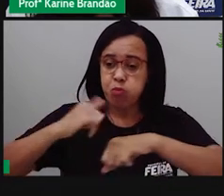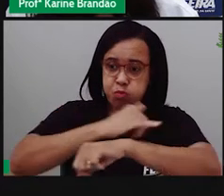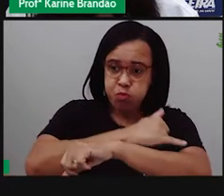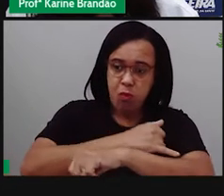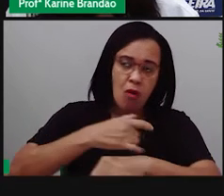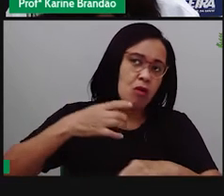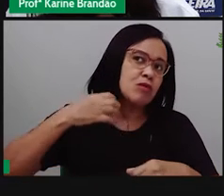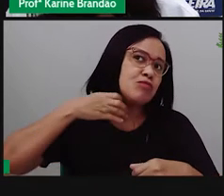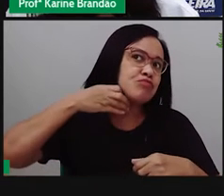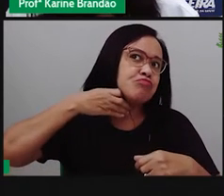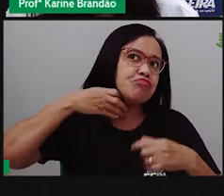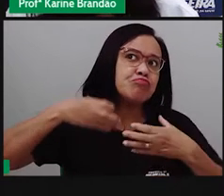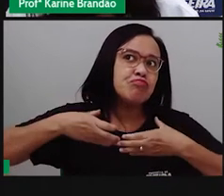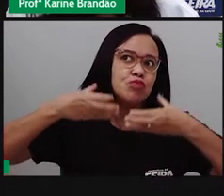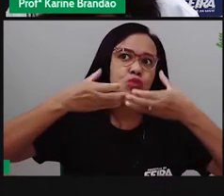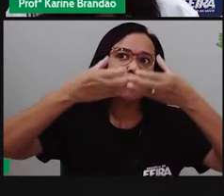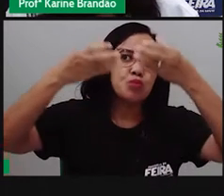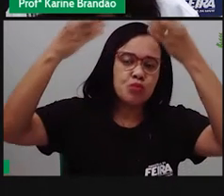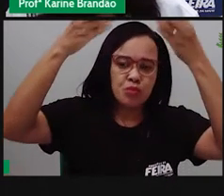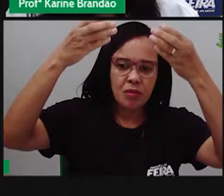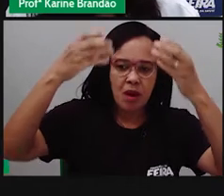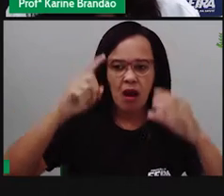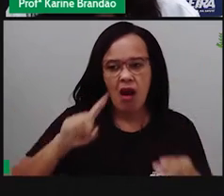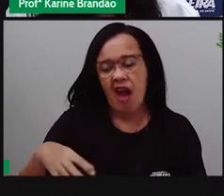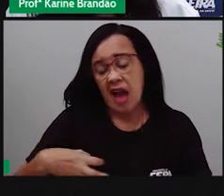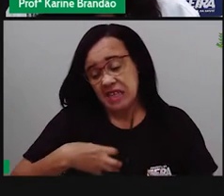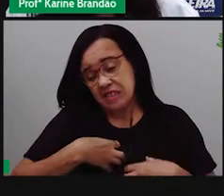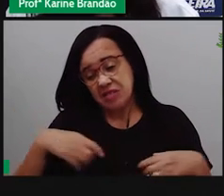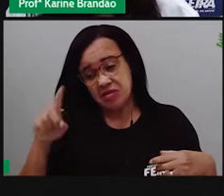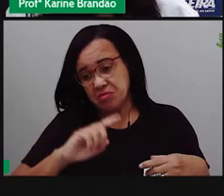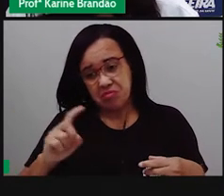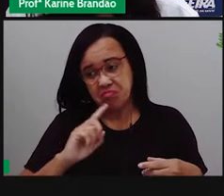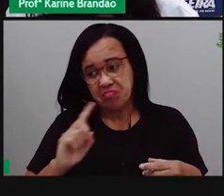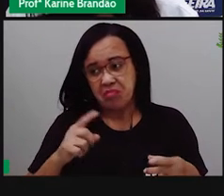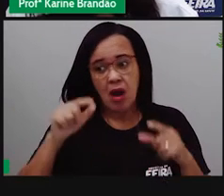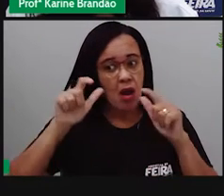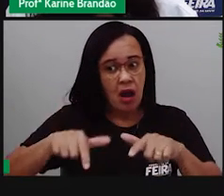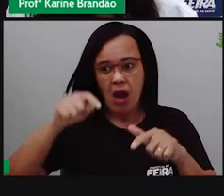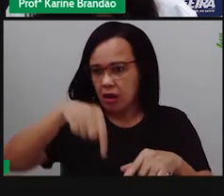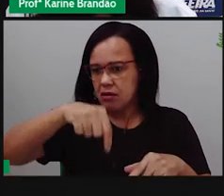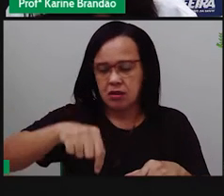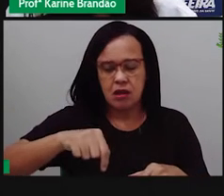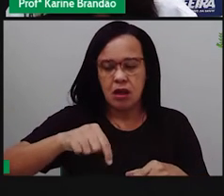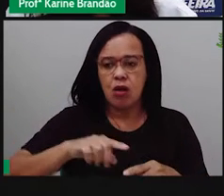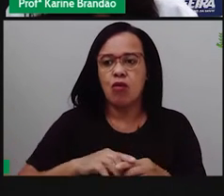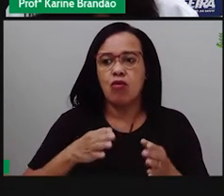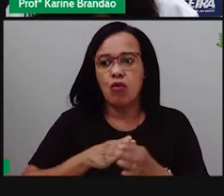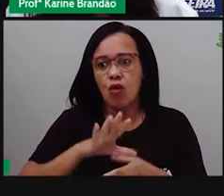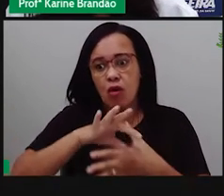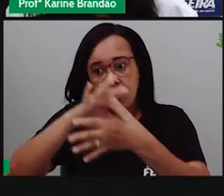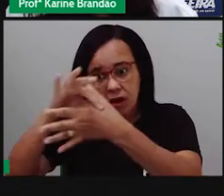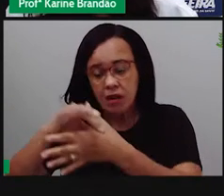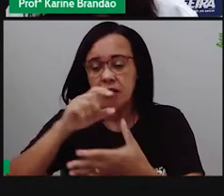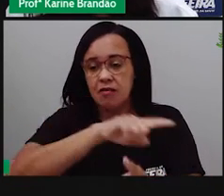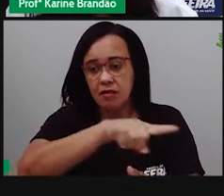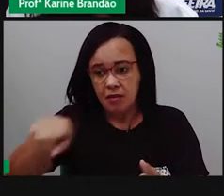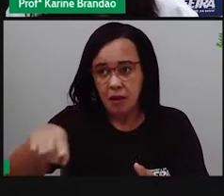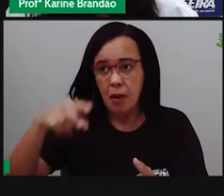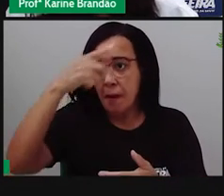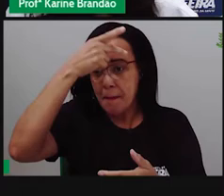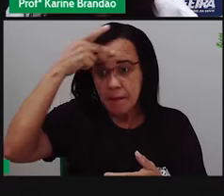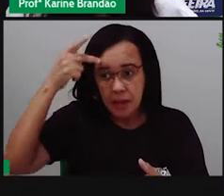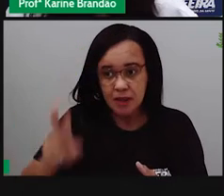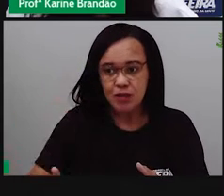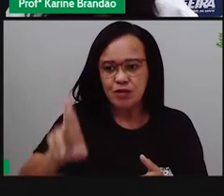muito, mas esse não é mais meu departamento. Irei encaminhá-los para um novo responsável. Darwin, oh